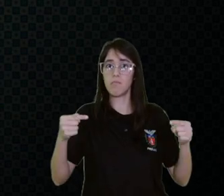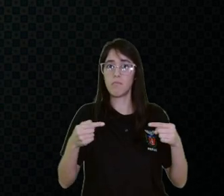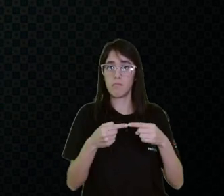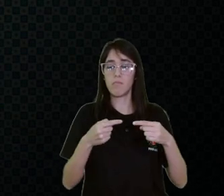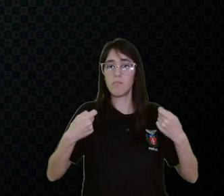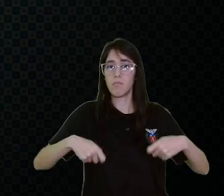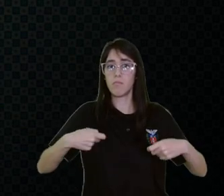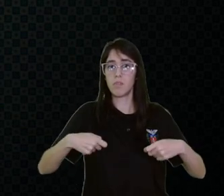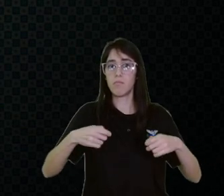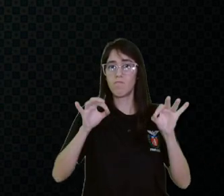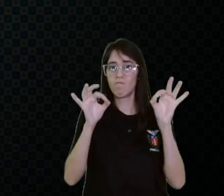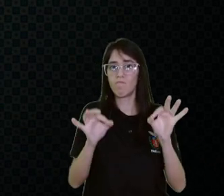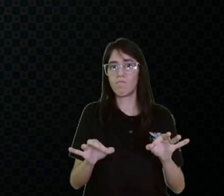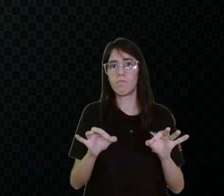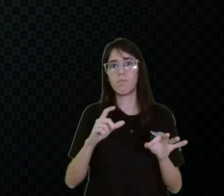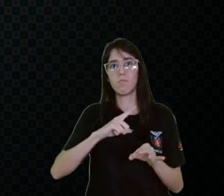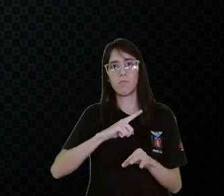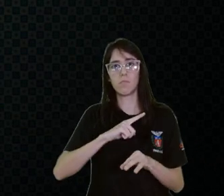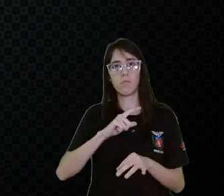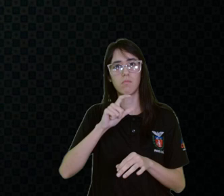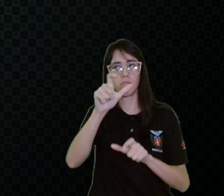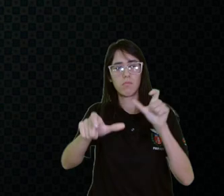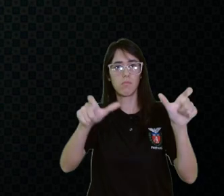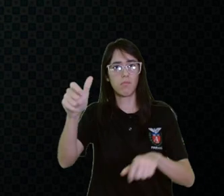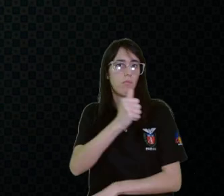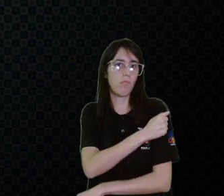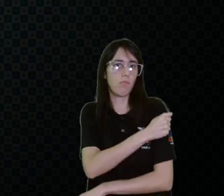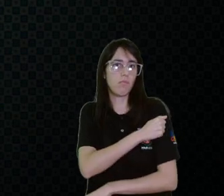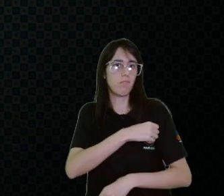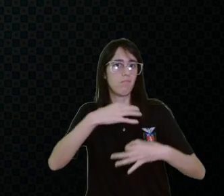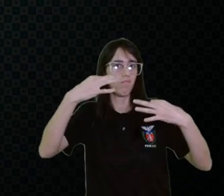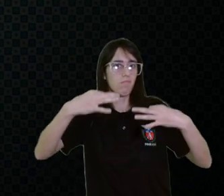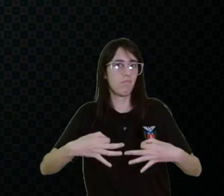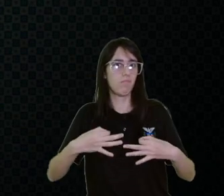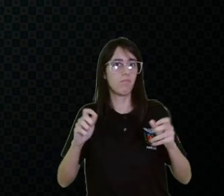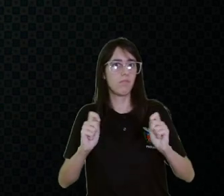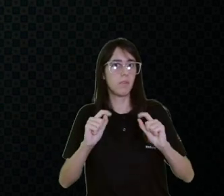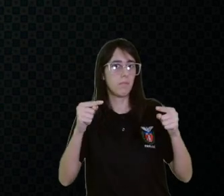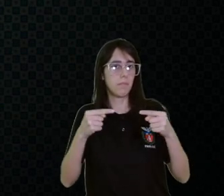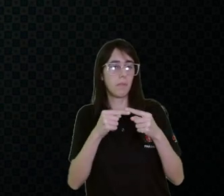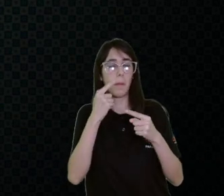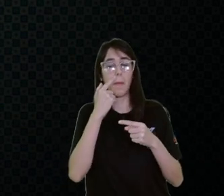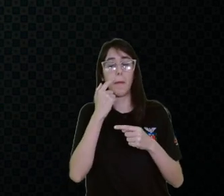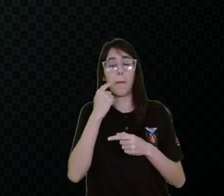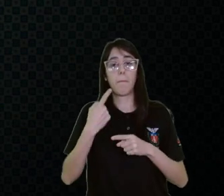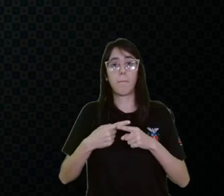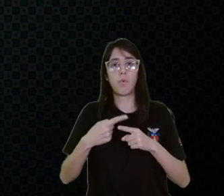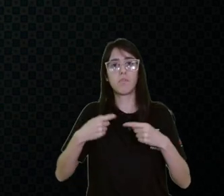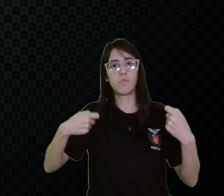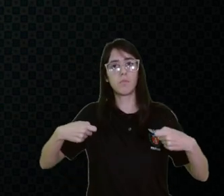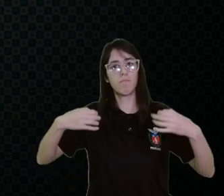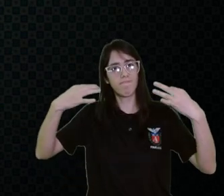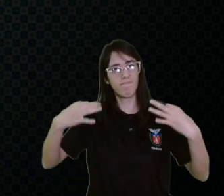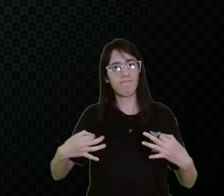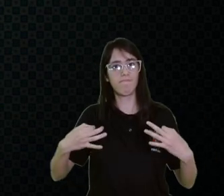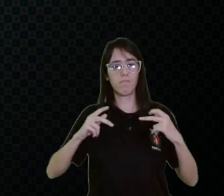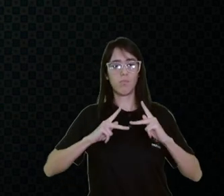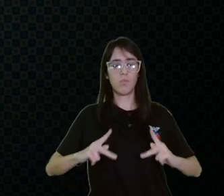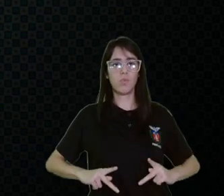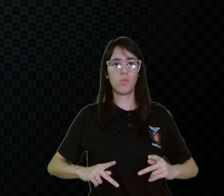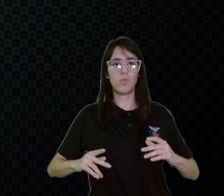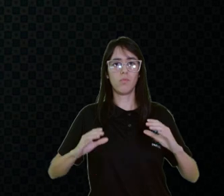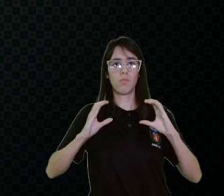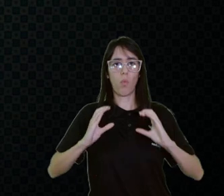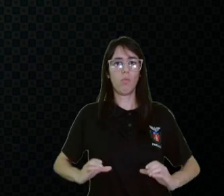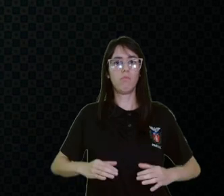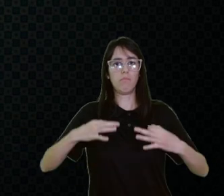está de acordo com as necessidades daquele estudante, para que a gente tenha um alinhamento e uma estabilidade postural, para